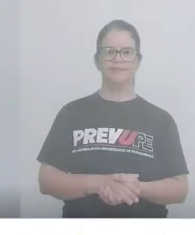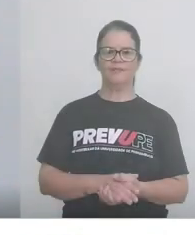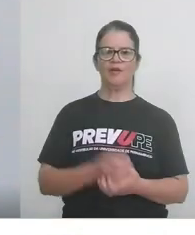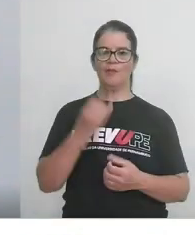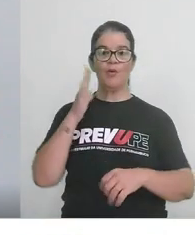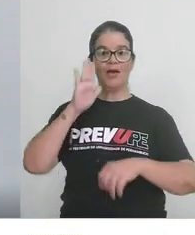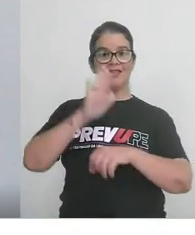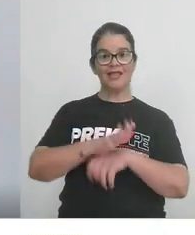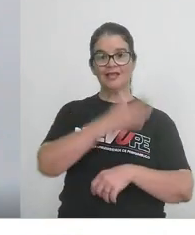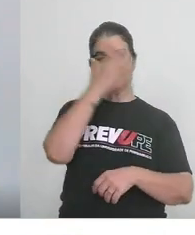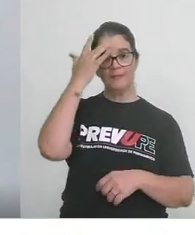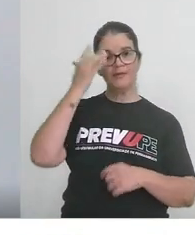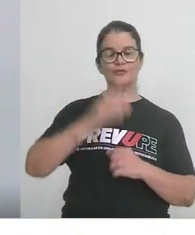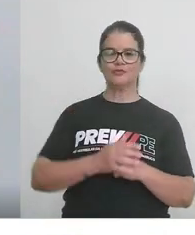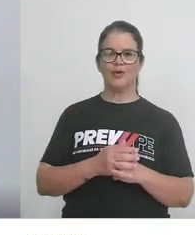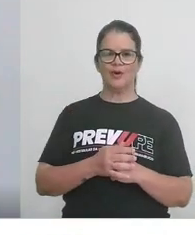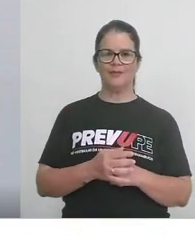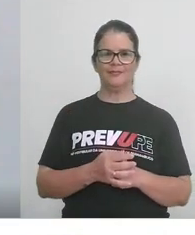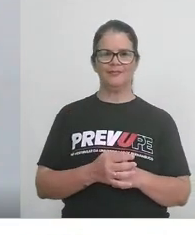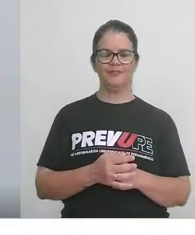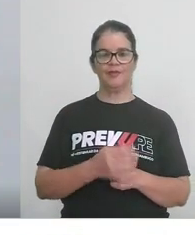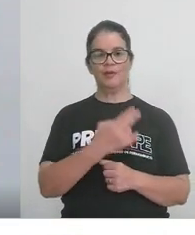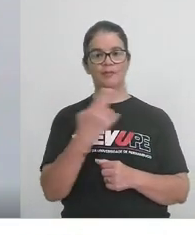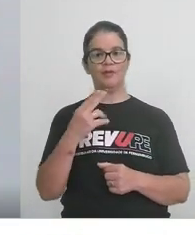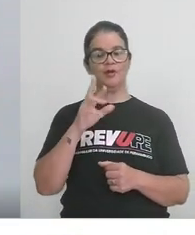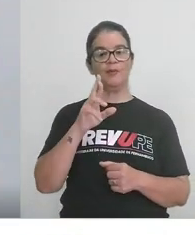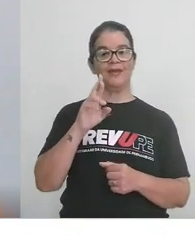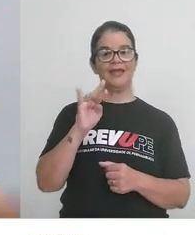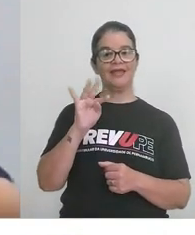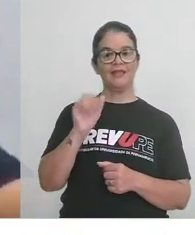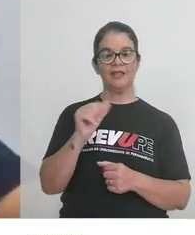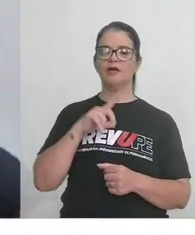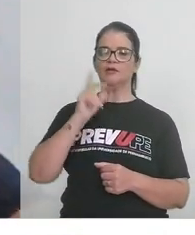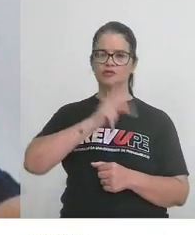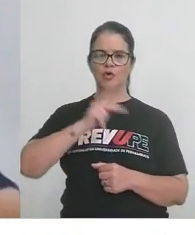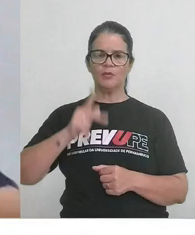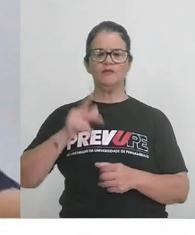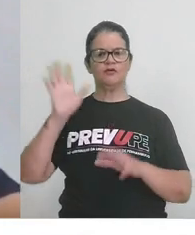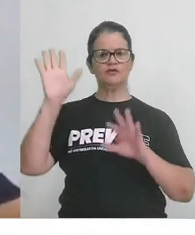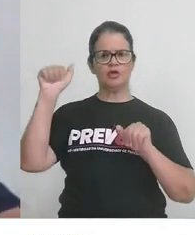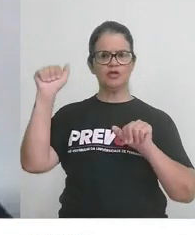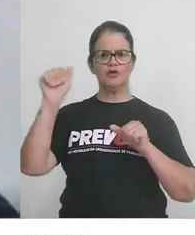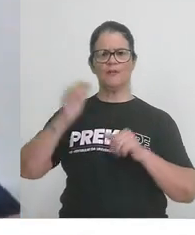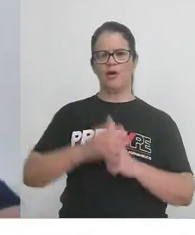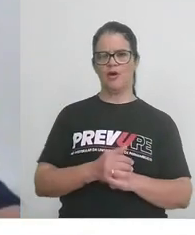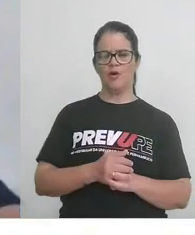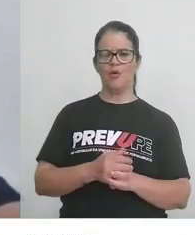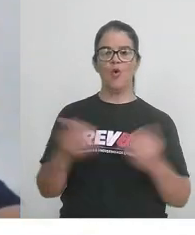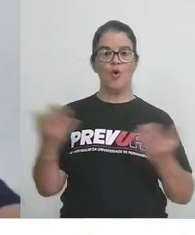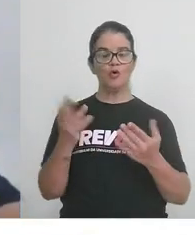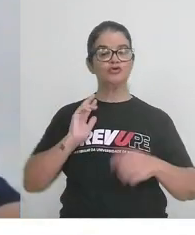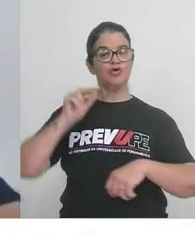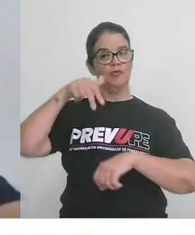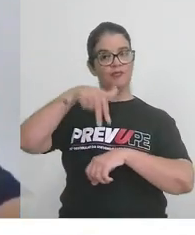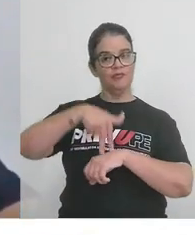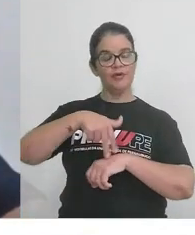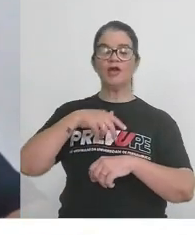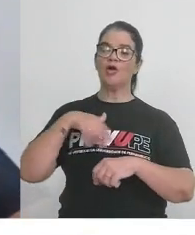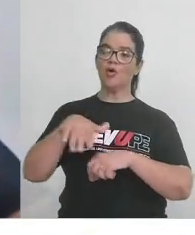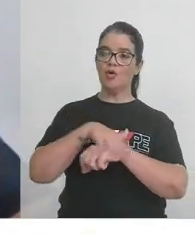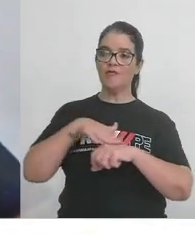Boa tarde, pessoal. Meu nome é Rita, sou professora de espanhol. Hoje eu vim aqui